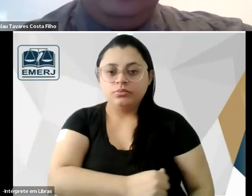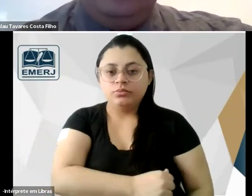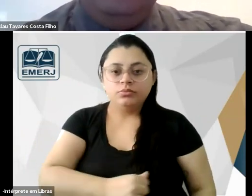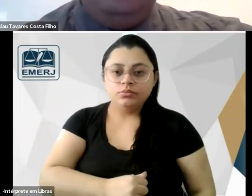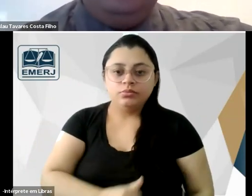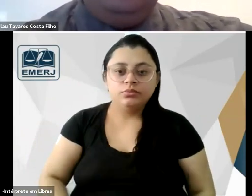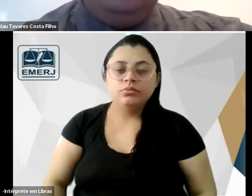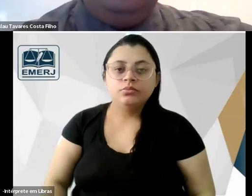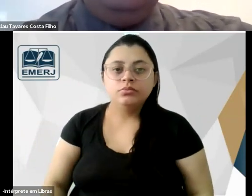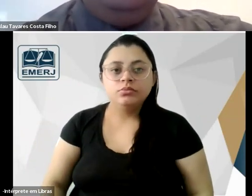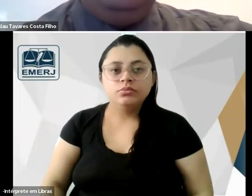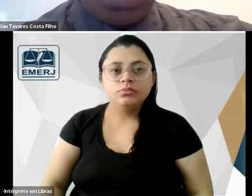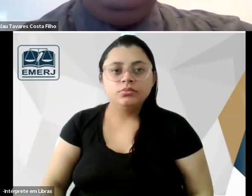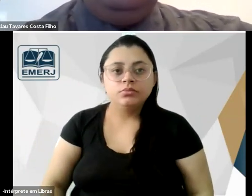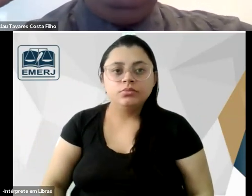leciona